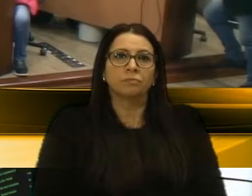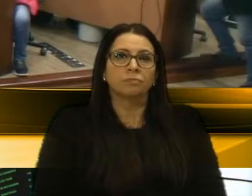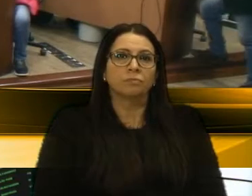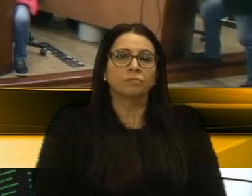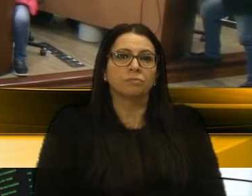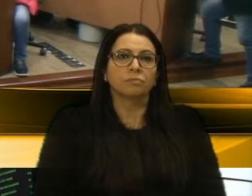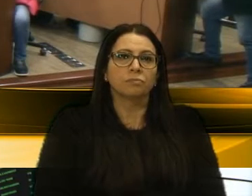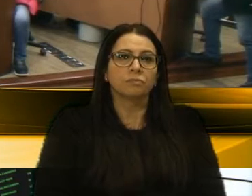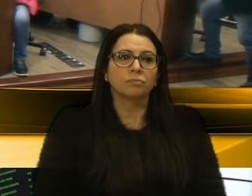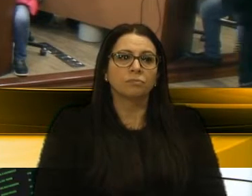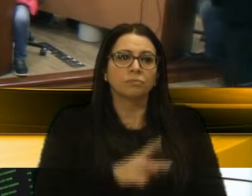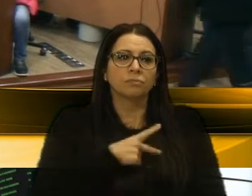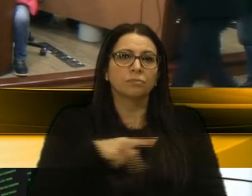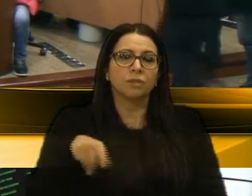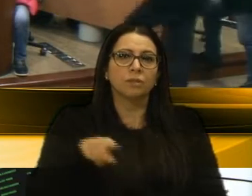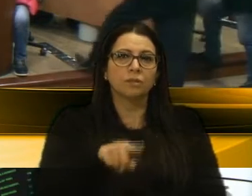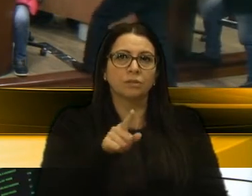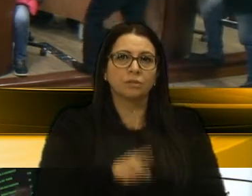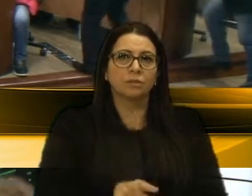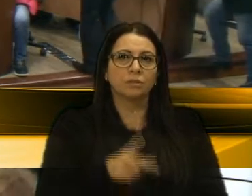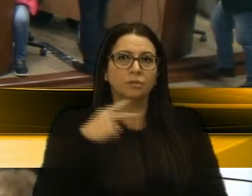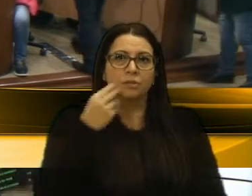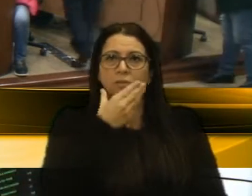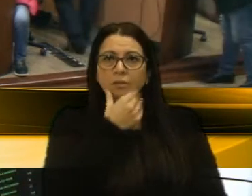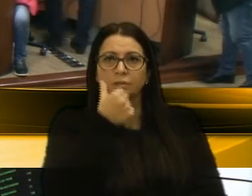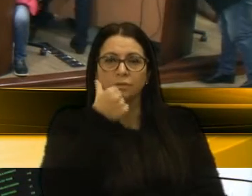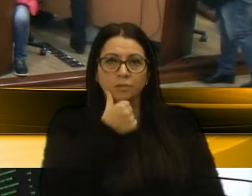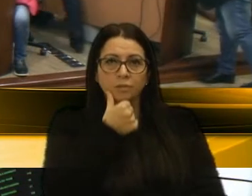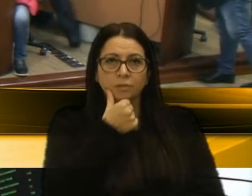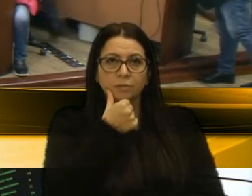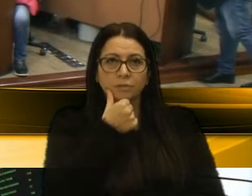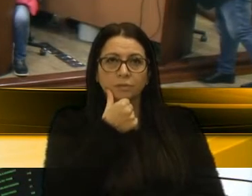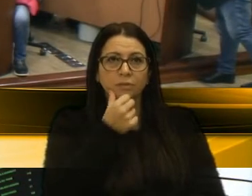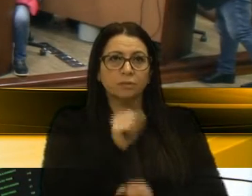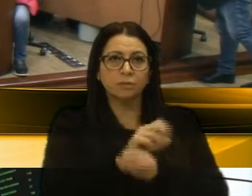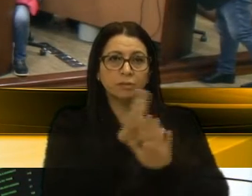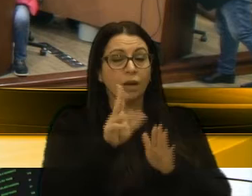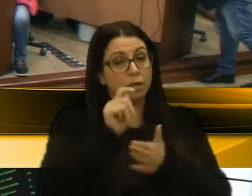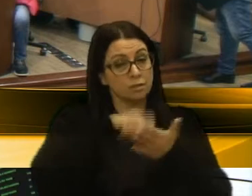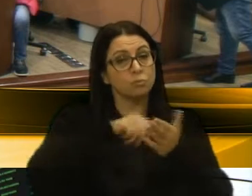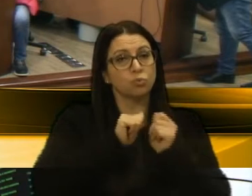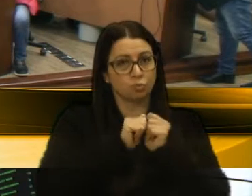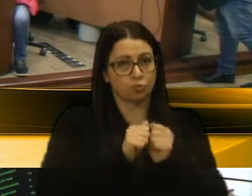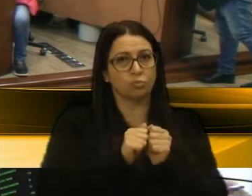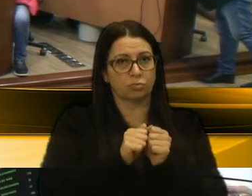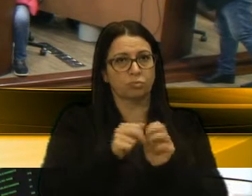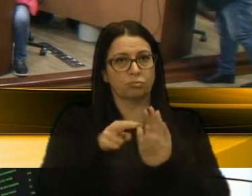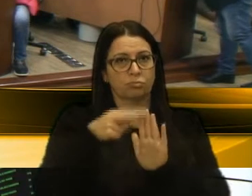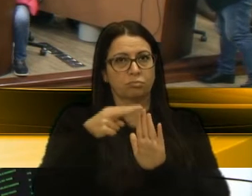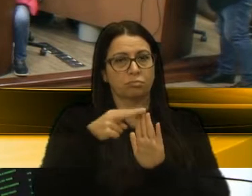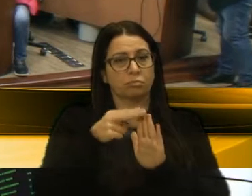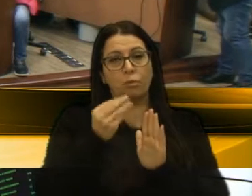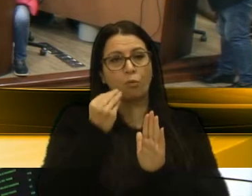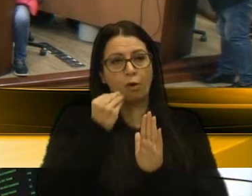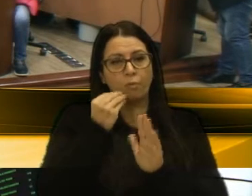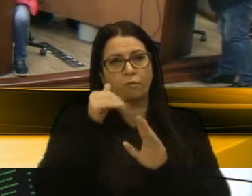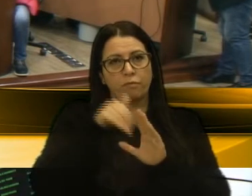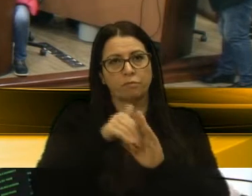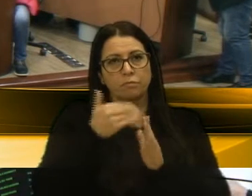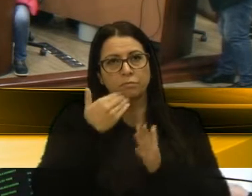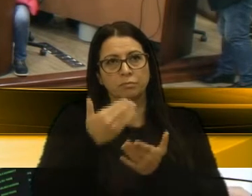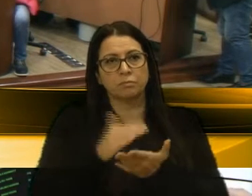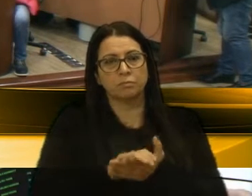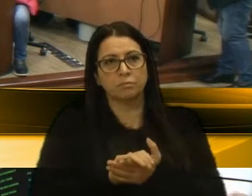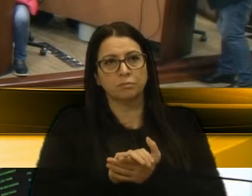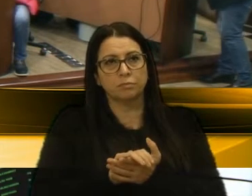Senhor Presidente, senhores e senhores vereadores, evidente que assinamos junto esse requerimento, por óbvio votaremos